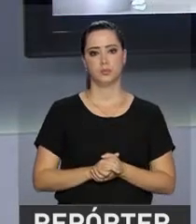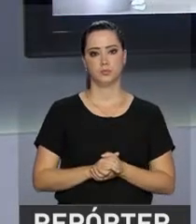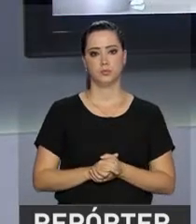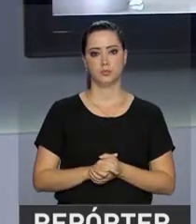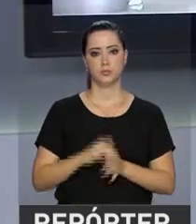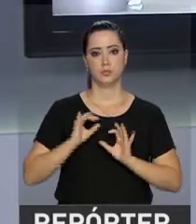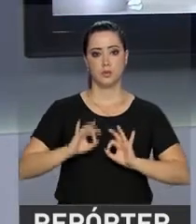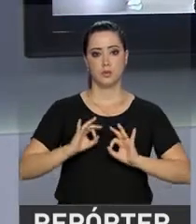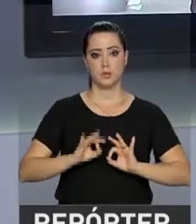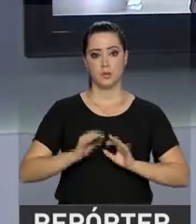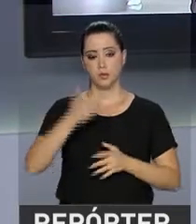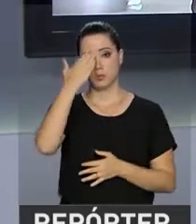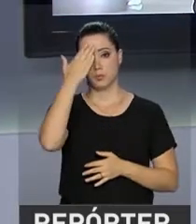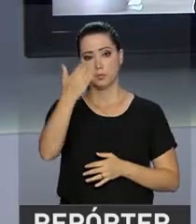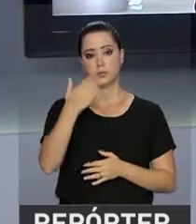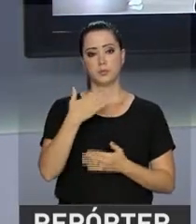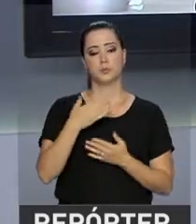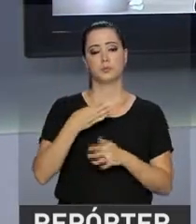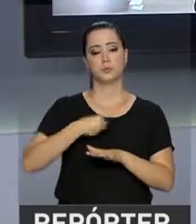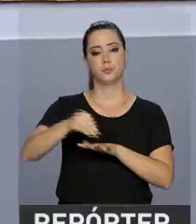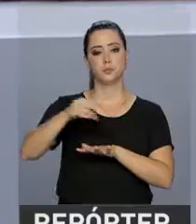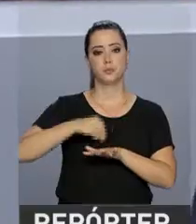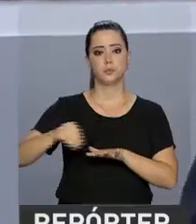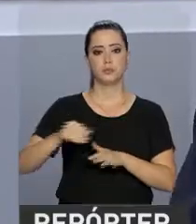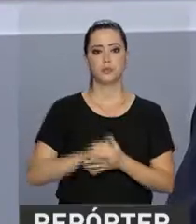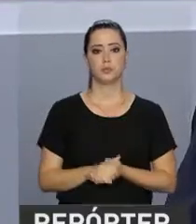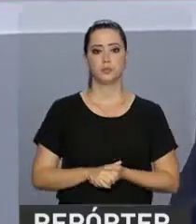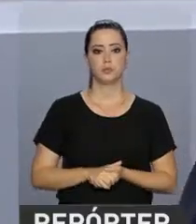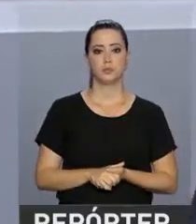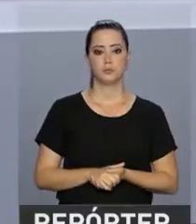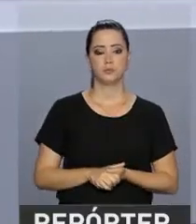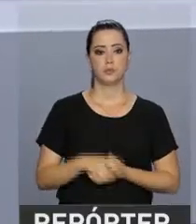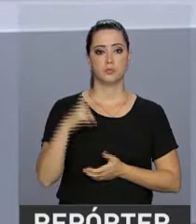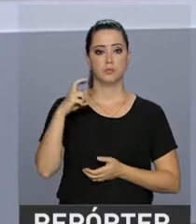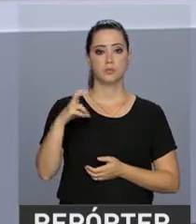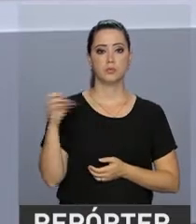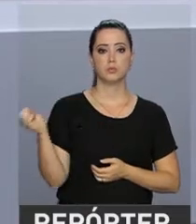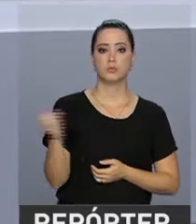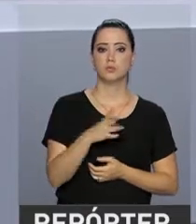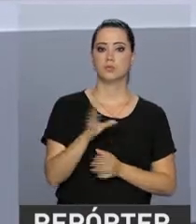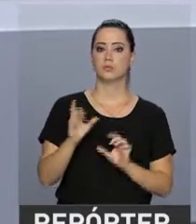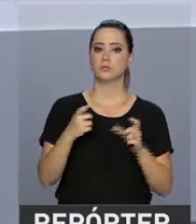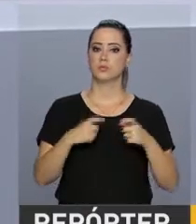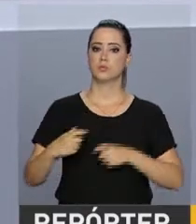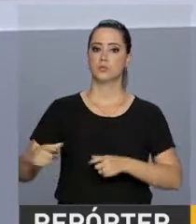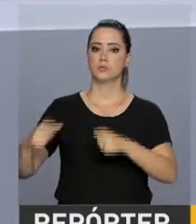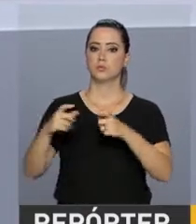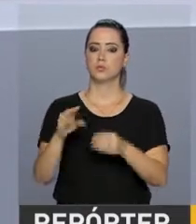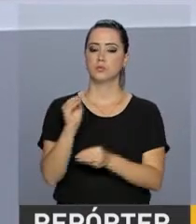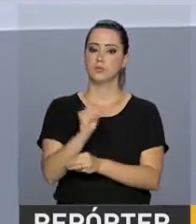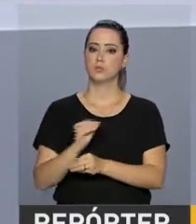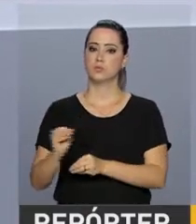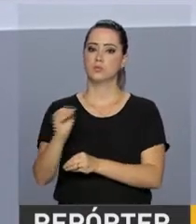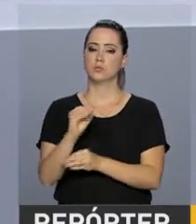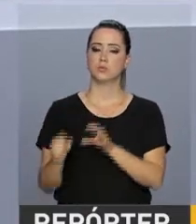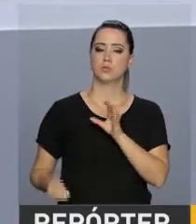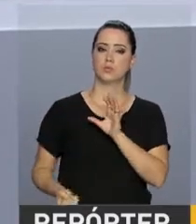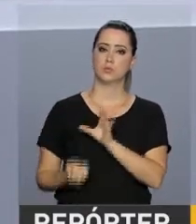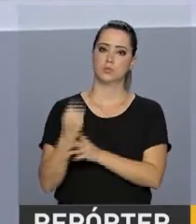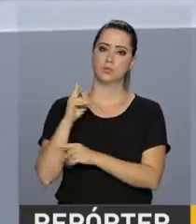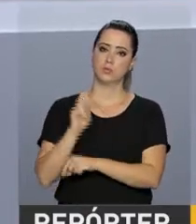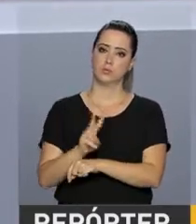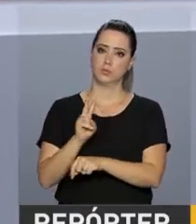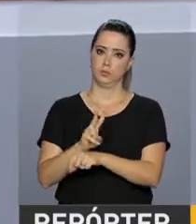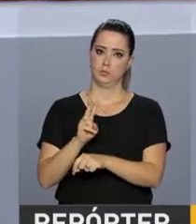Está certo, João Pedro. Obrigado aí pelas informações. Cinco novas unidades de conservação foram criadas para fortalecer a